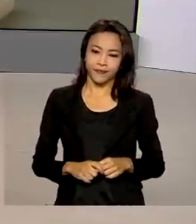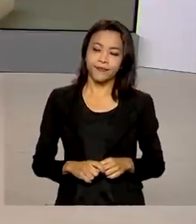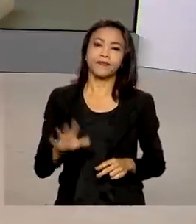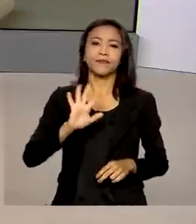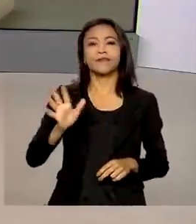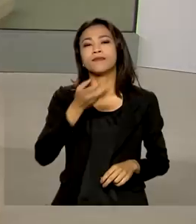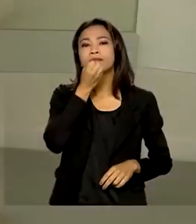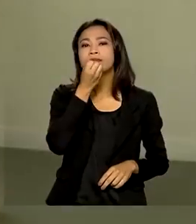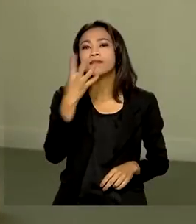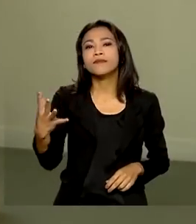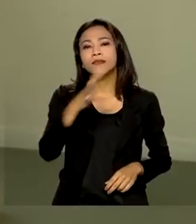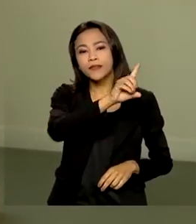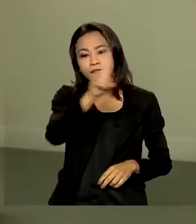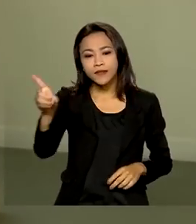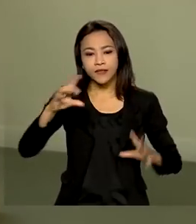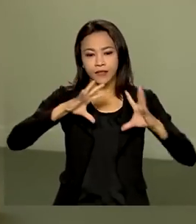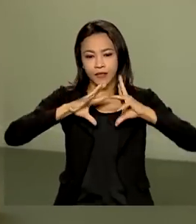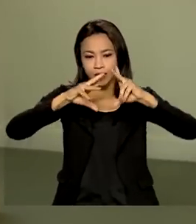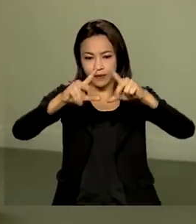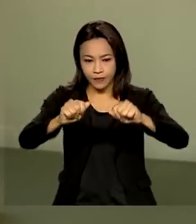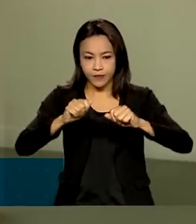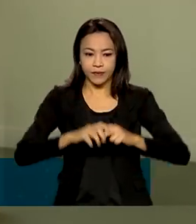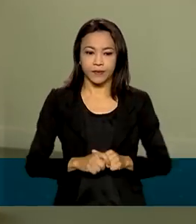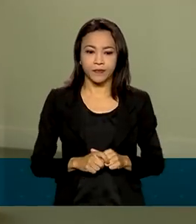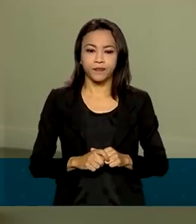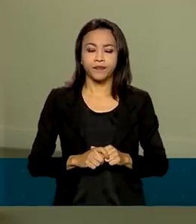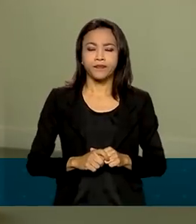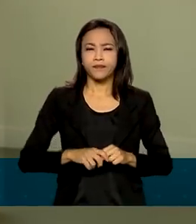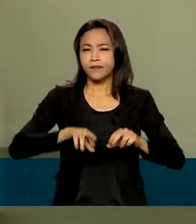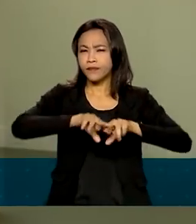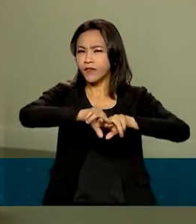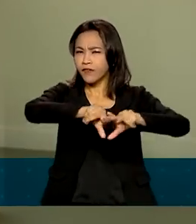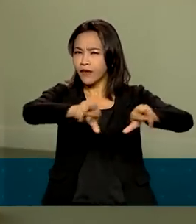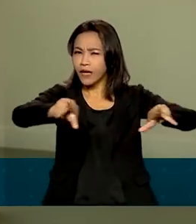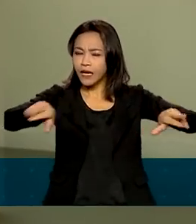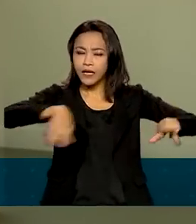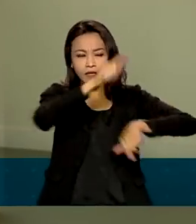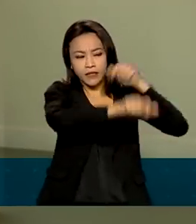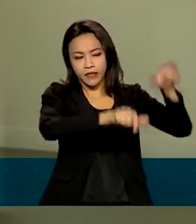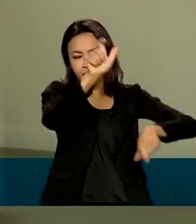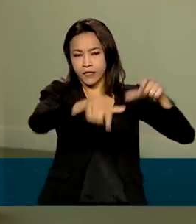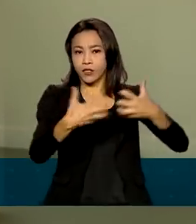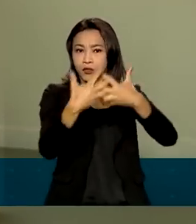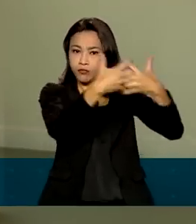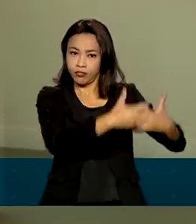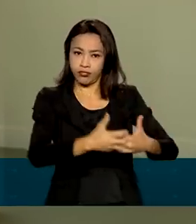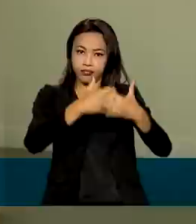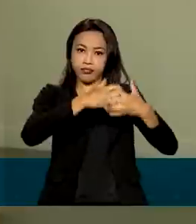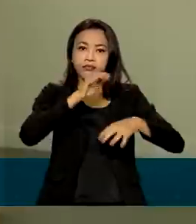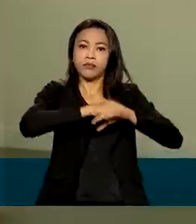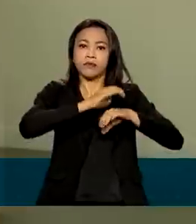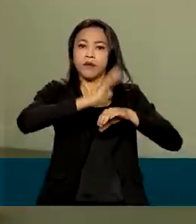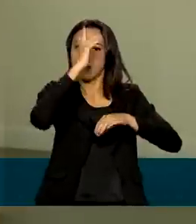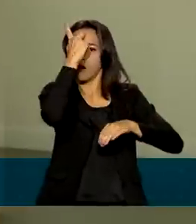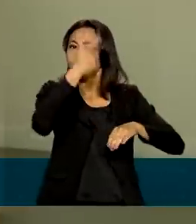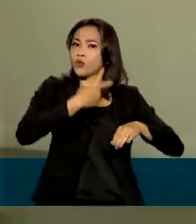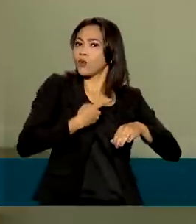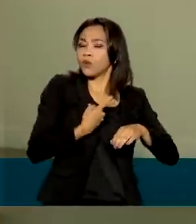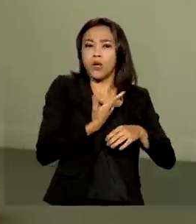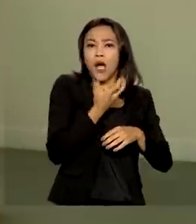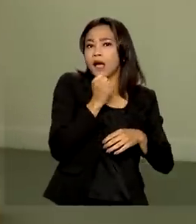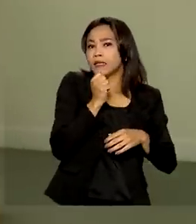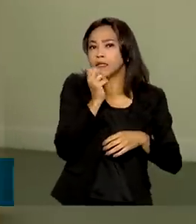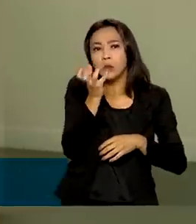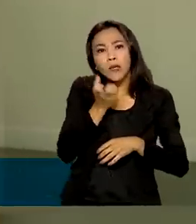Bom dia, Renata, bom dia a todos. Olha só, Renata, muitos motoristas autônomos do transporte rodoviário de cargas ainda não receberam benefício